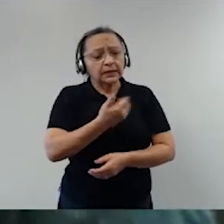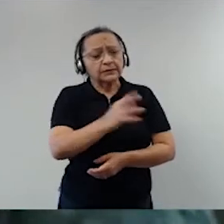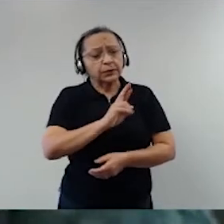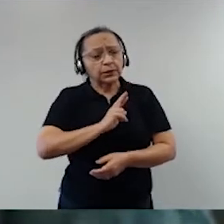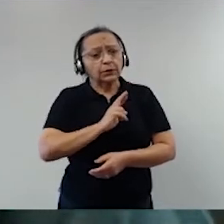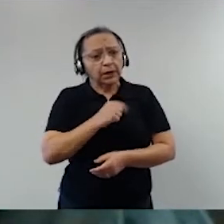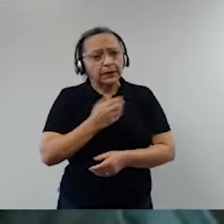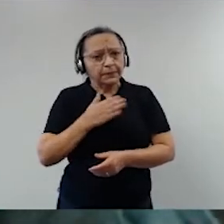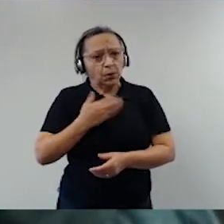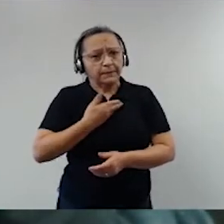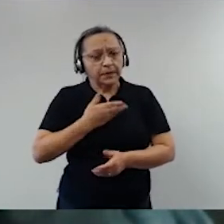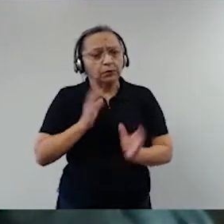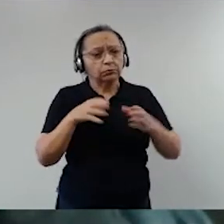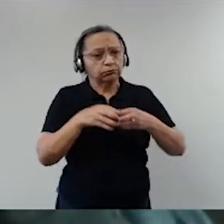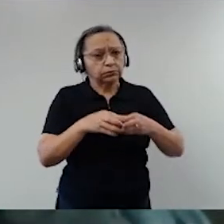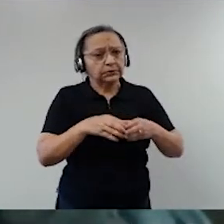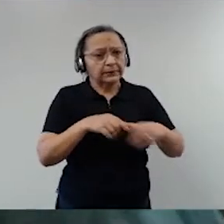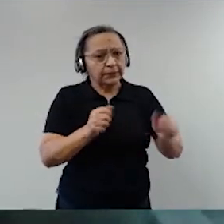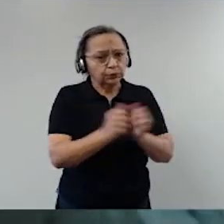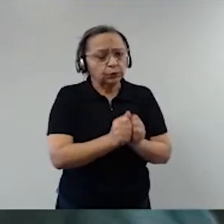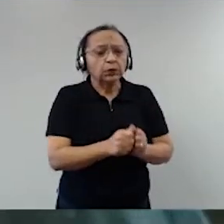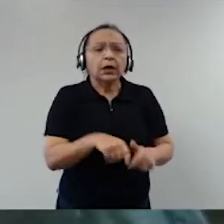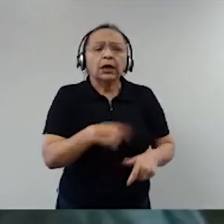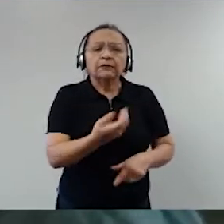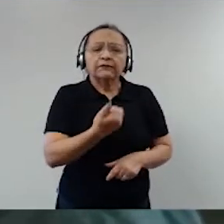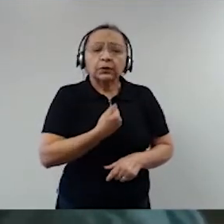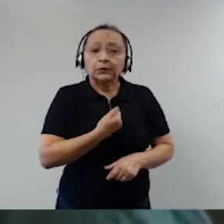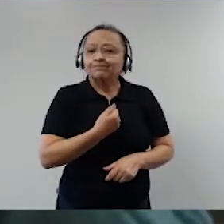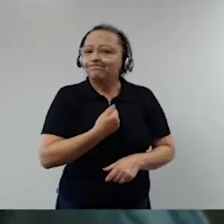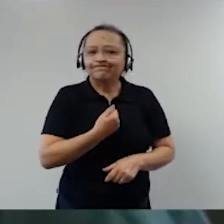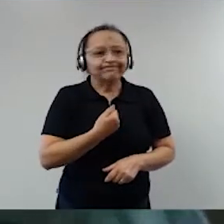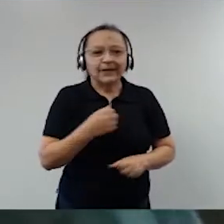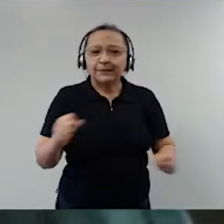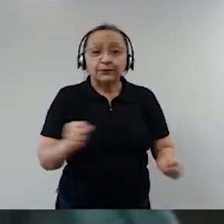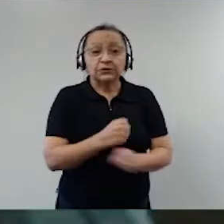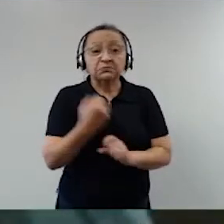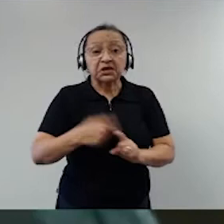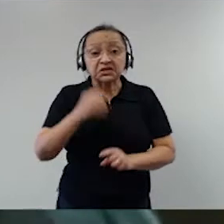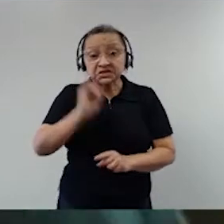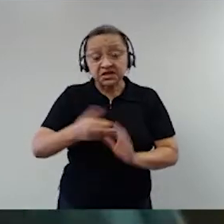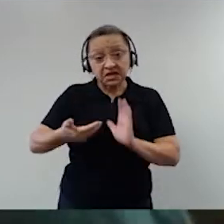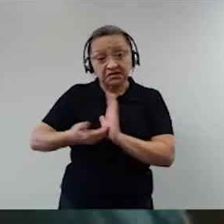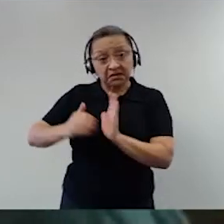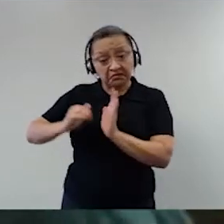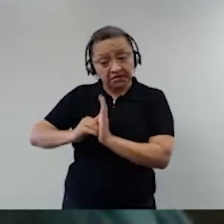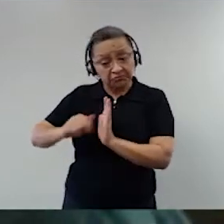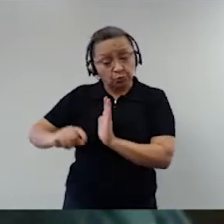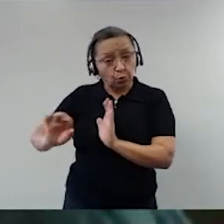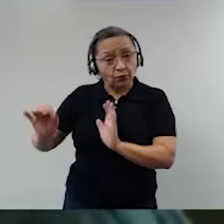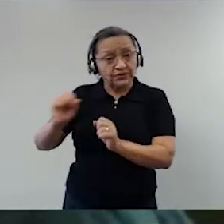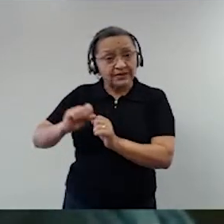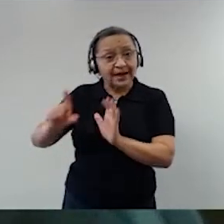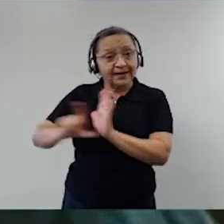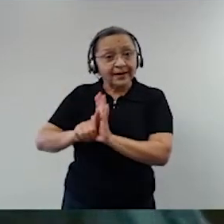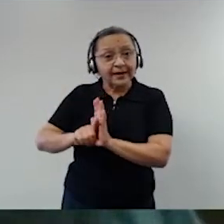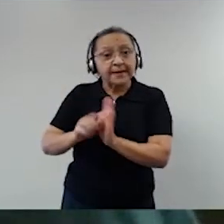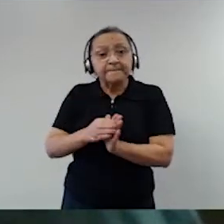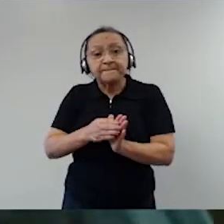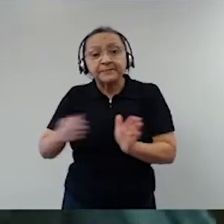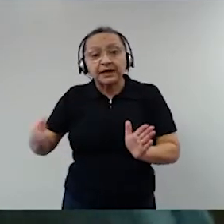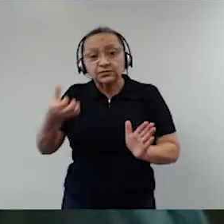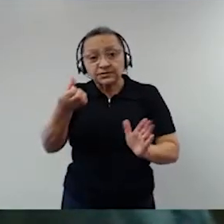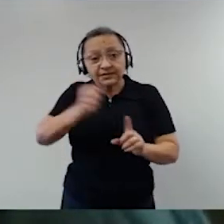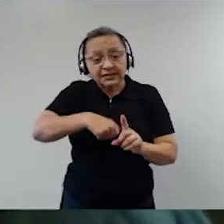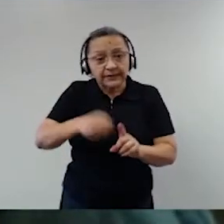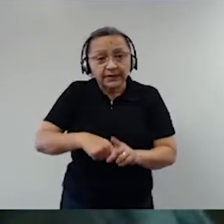e de classe, não dá, porque se o Congresso não fizer a lei num prazo de seis meses, nós do